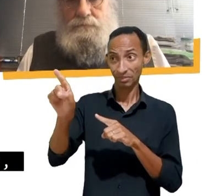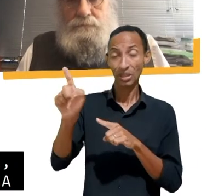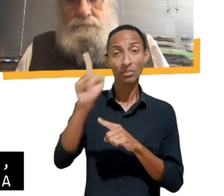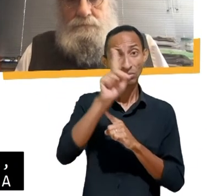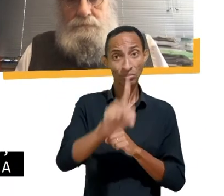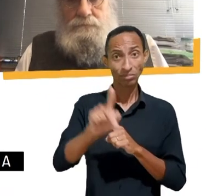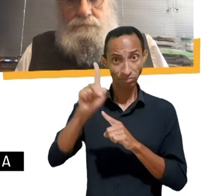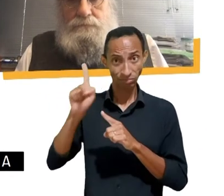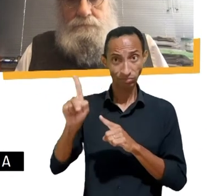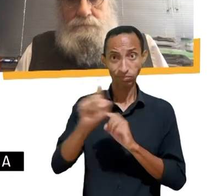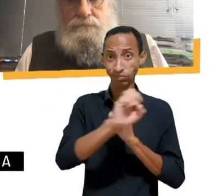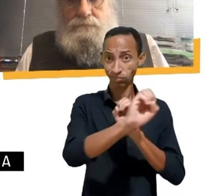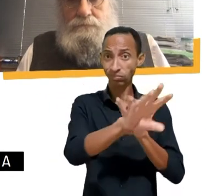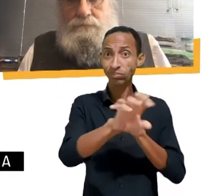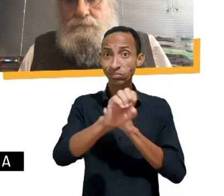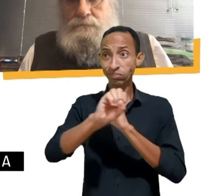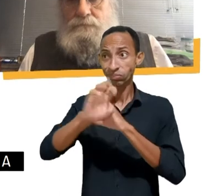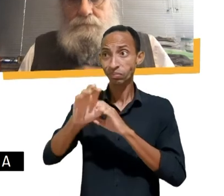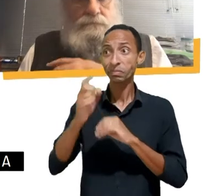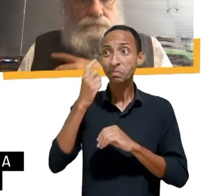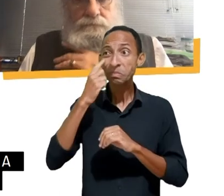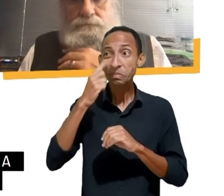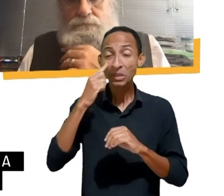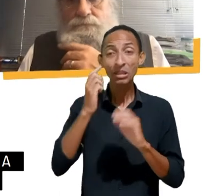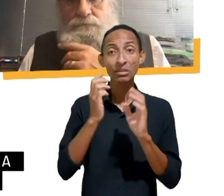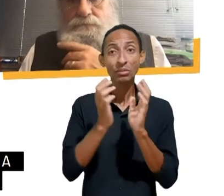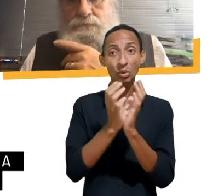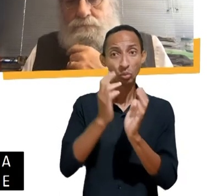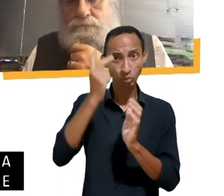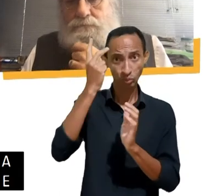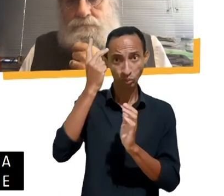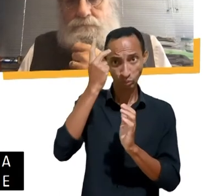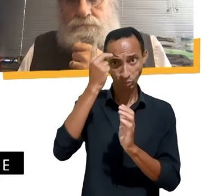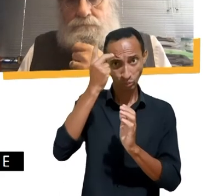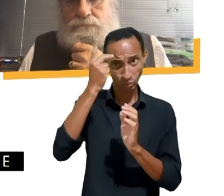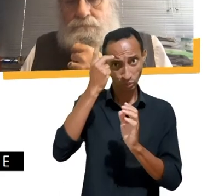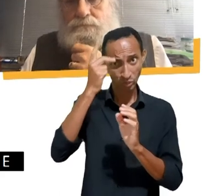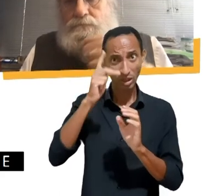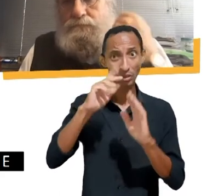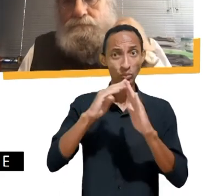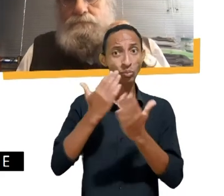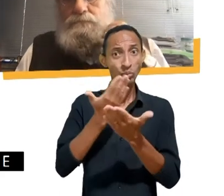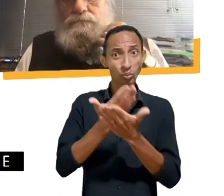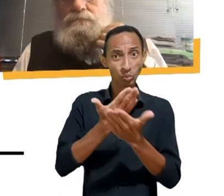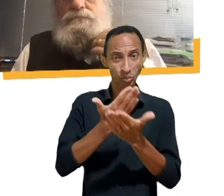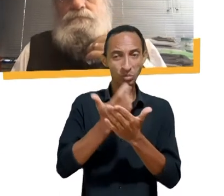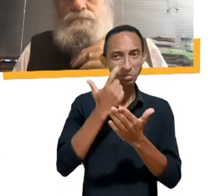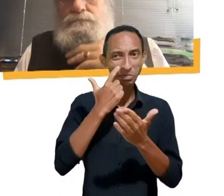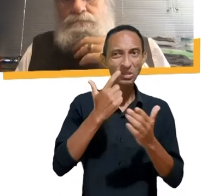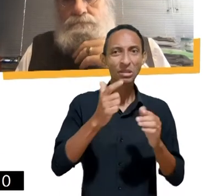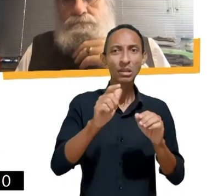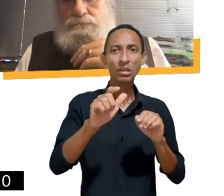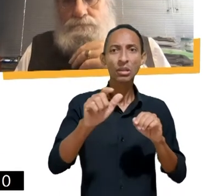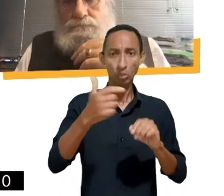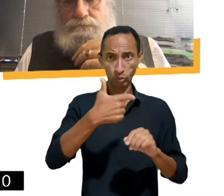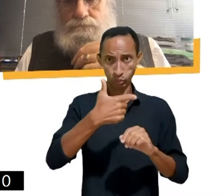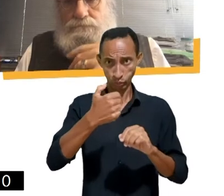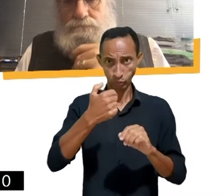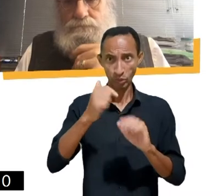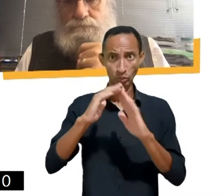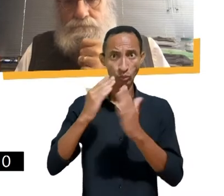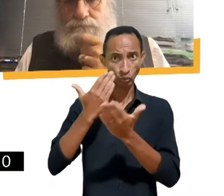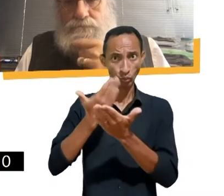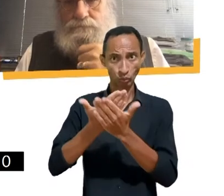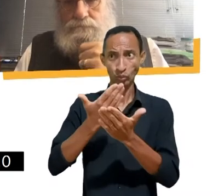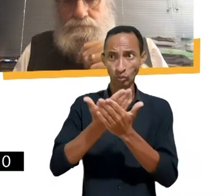FGV Direito São Paulo, Escola de Direito de São Paulo da Fundação Getúlio Vargas. Obrigada pela sua presença conosco. Marina,